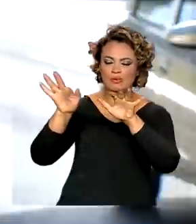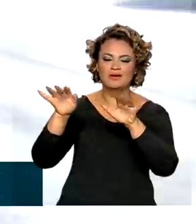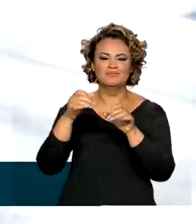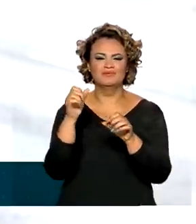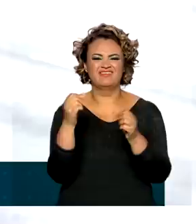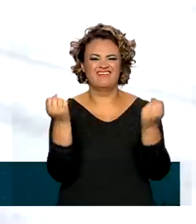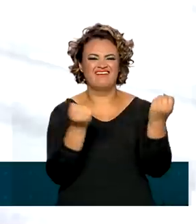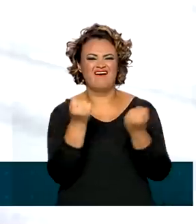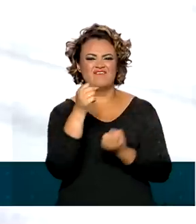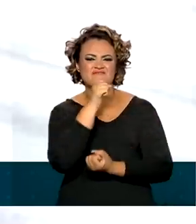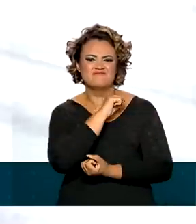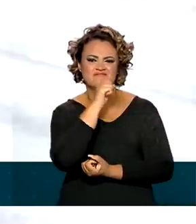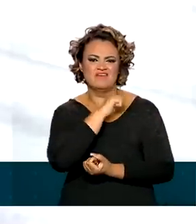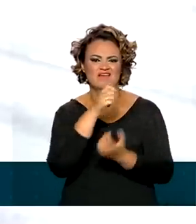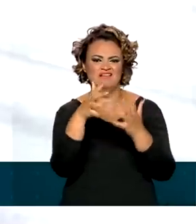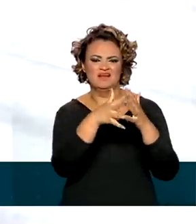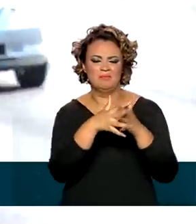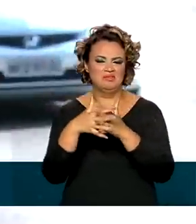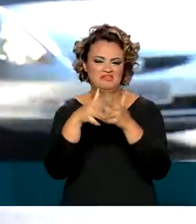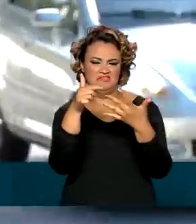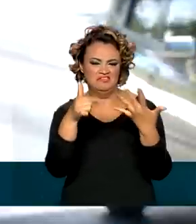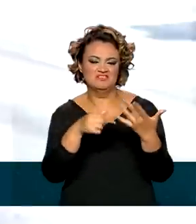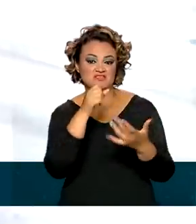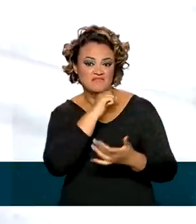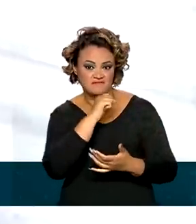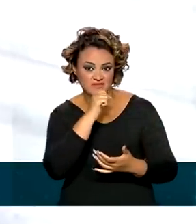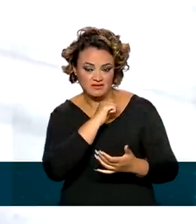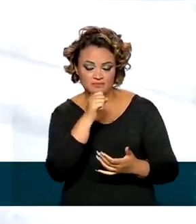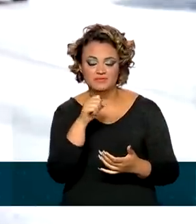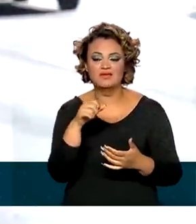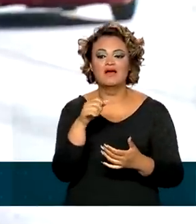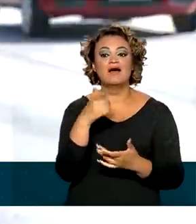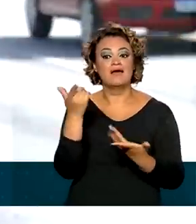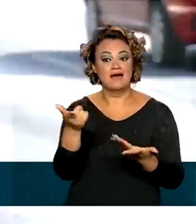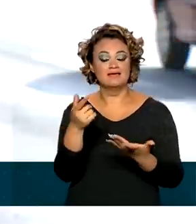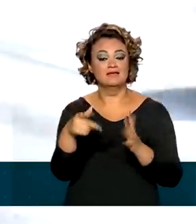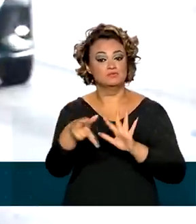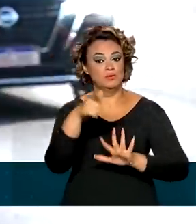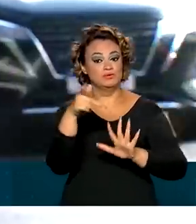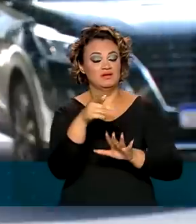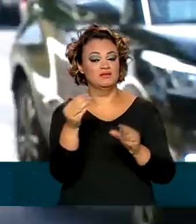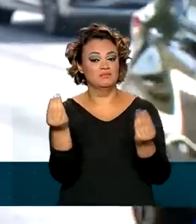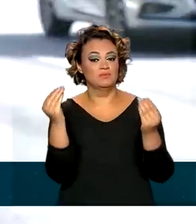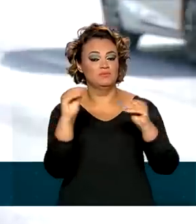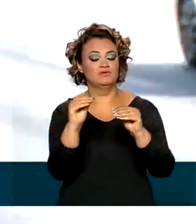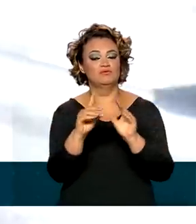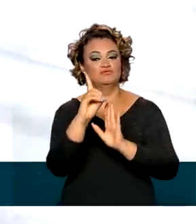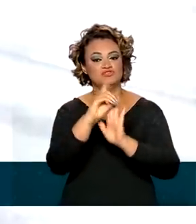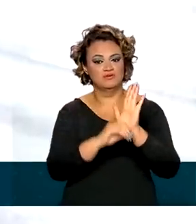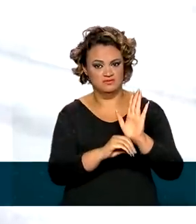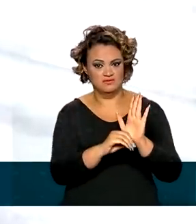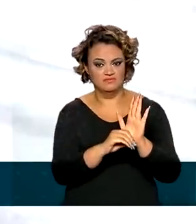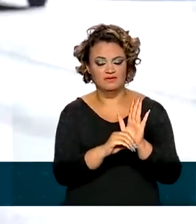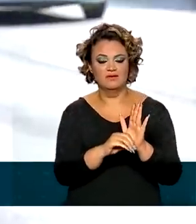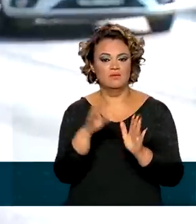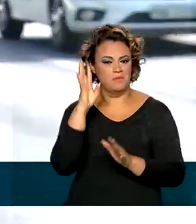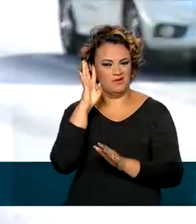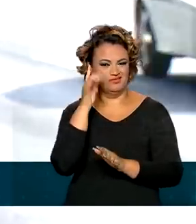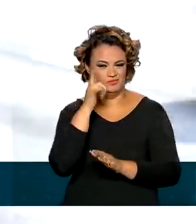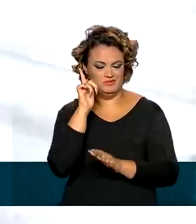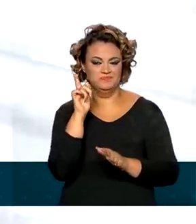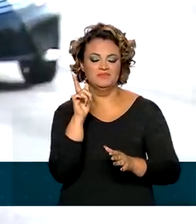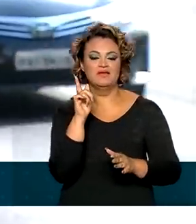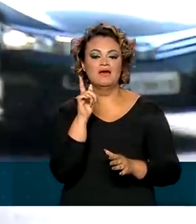veículos mais antigos. As ações e regras previstas foram publicadas em uma portaria no Diário Oficial da União desta quarta